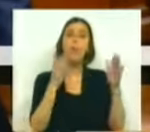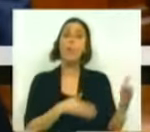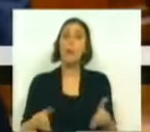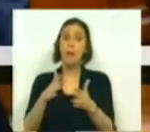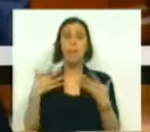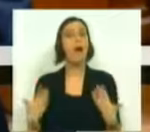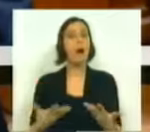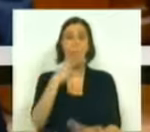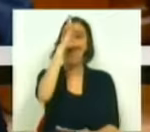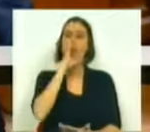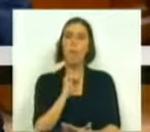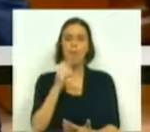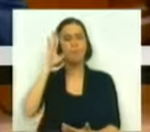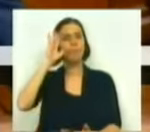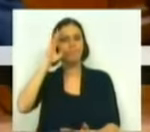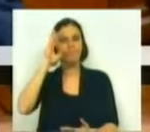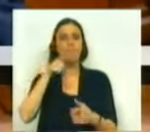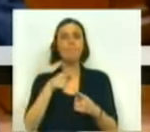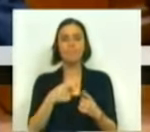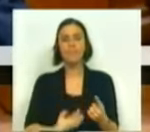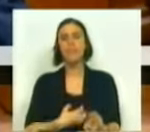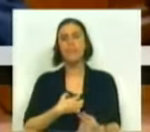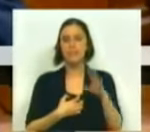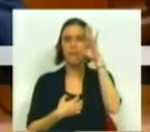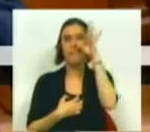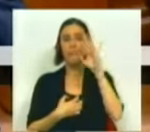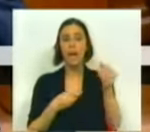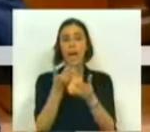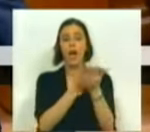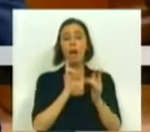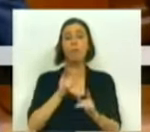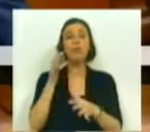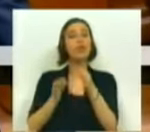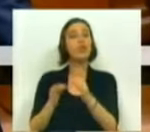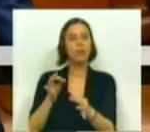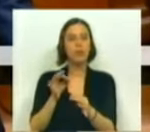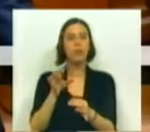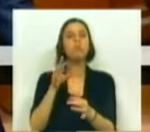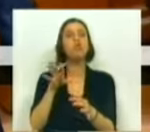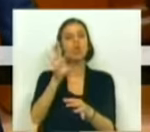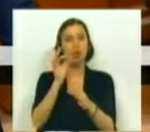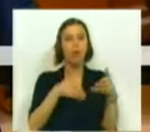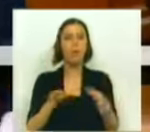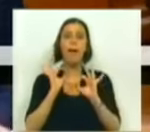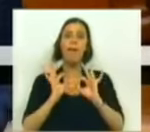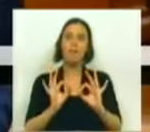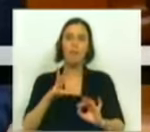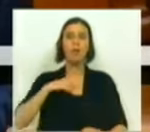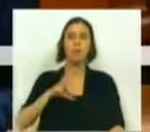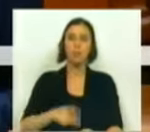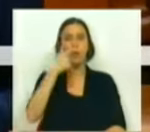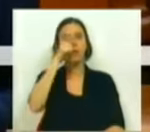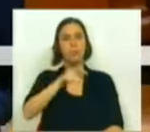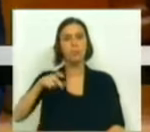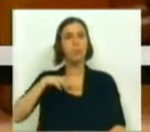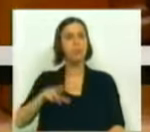caminho que o atual Governo, consciente desta dimensão económica da justiça, escolheu trilhar a bem de Portugal e a